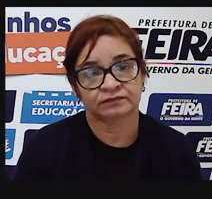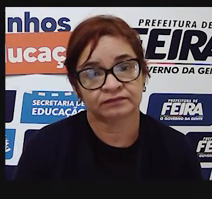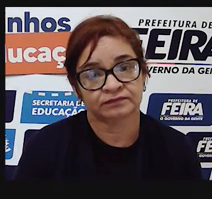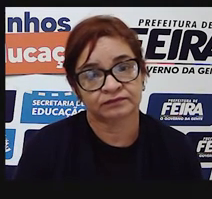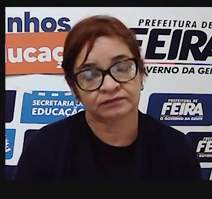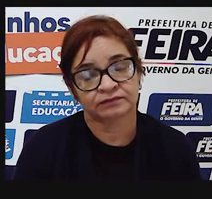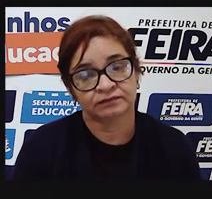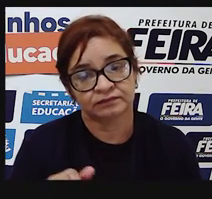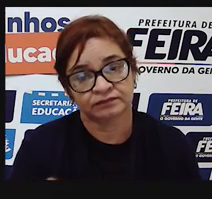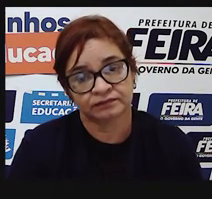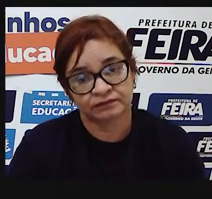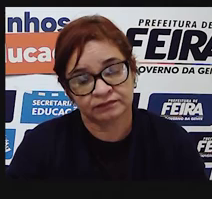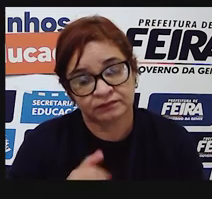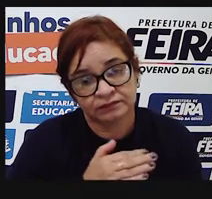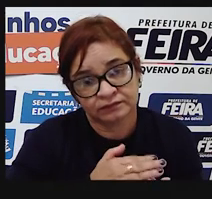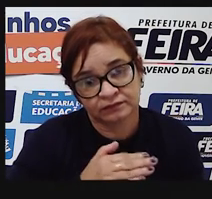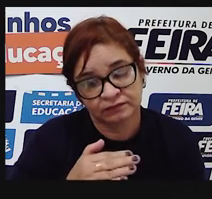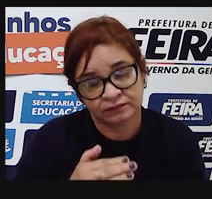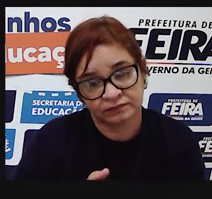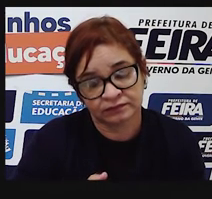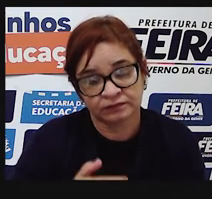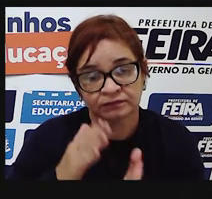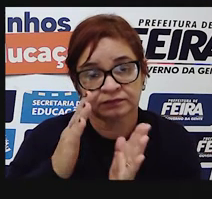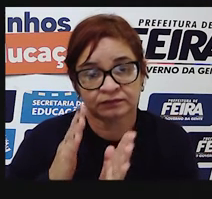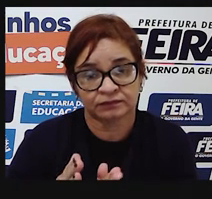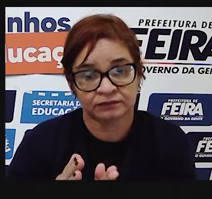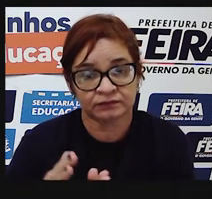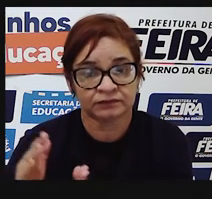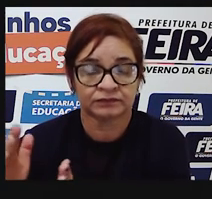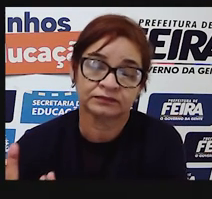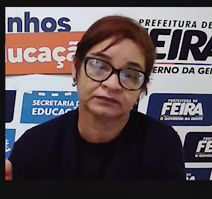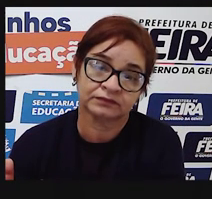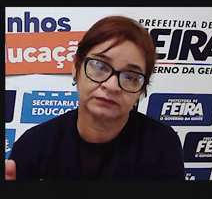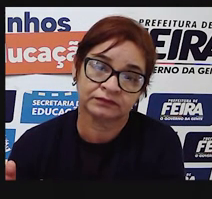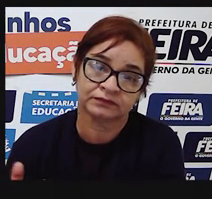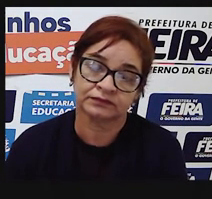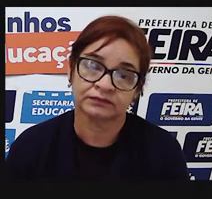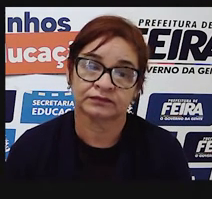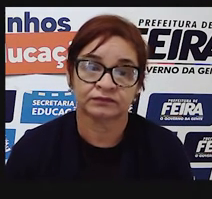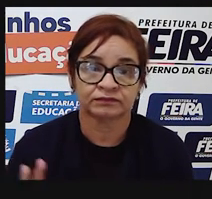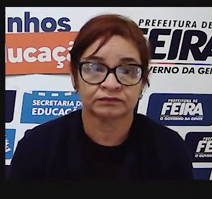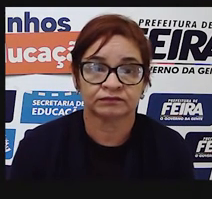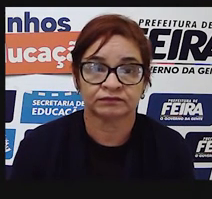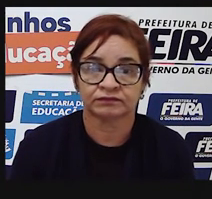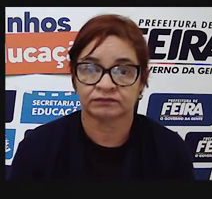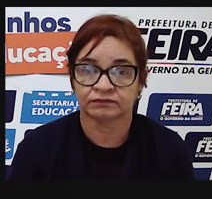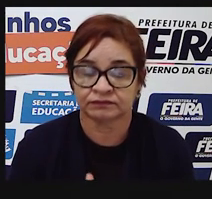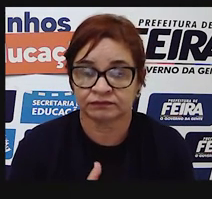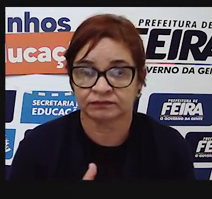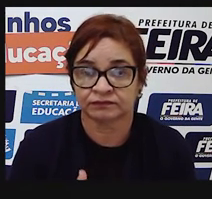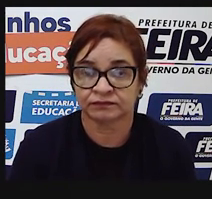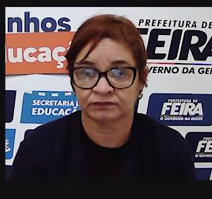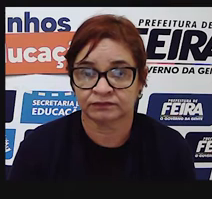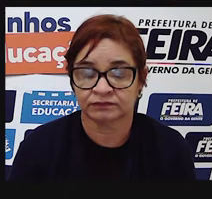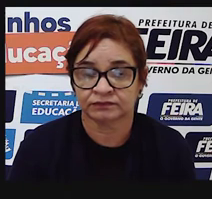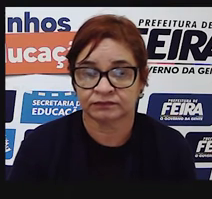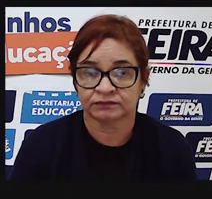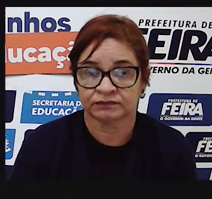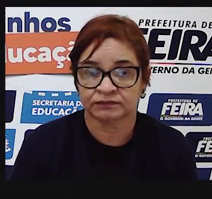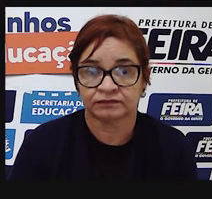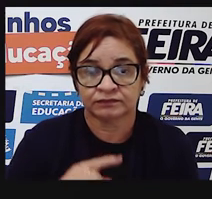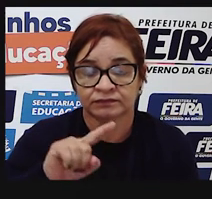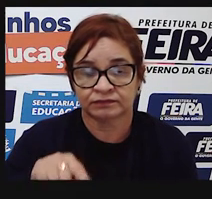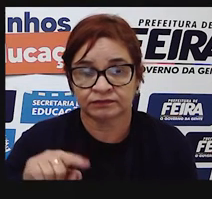ele pode estar no início, no meio ou no final da frase. Quando ele vem no início, a vírgula virá depois dele.